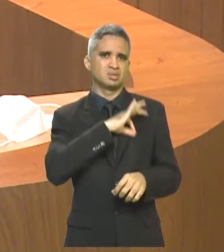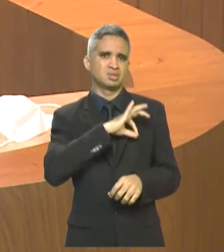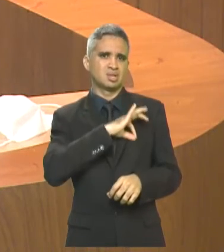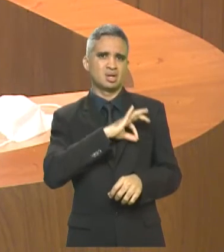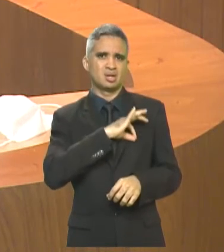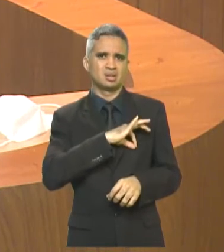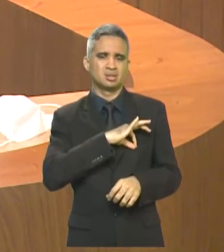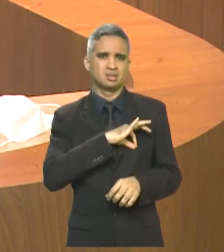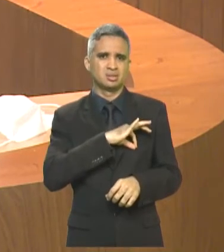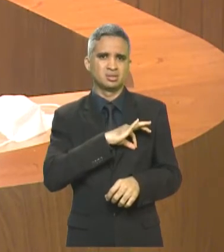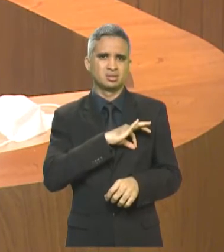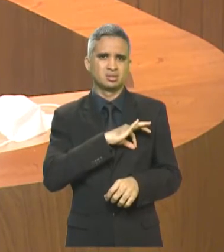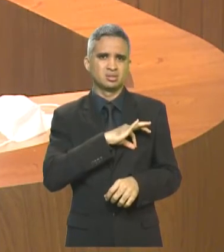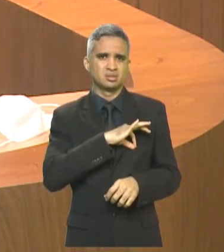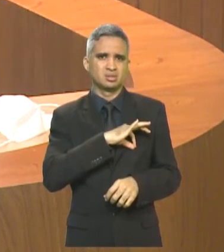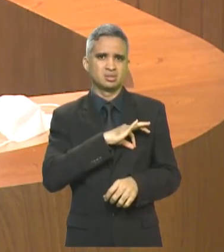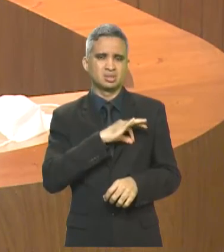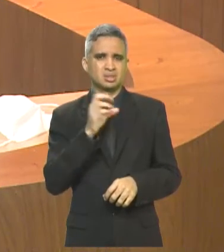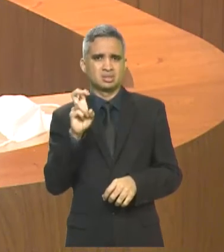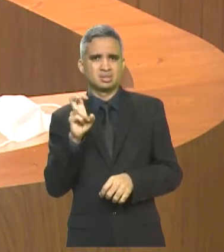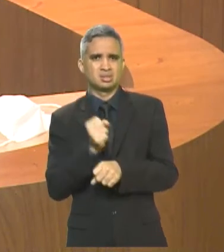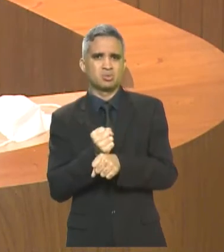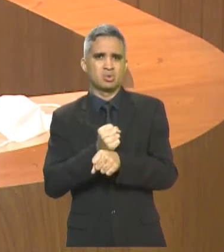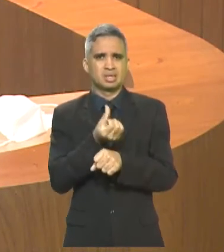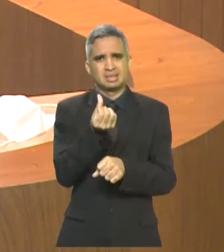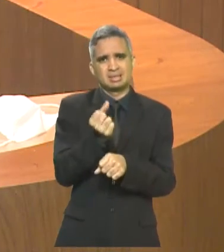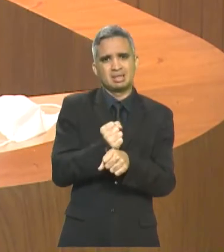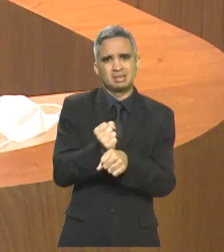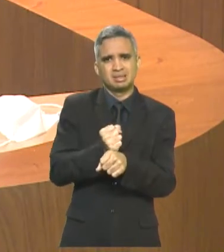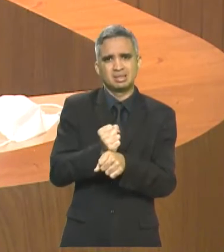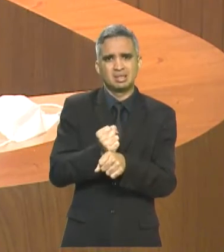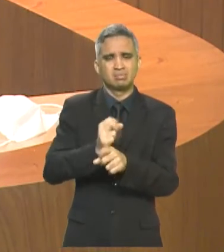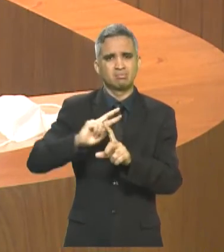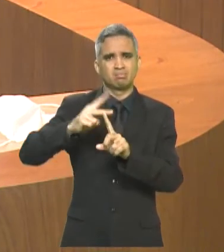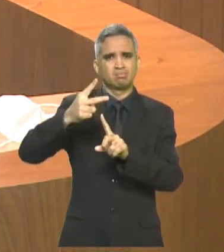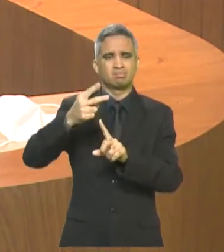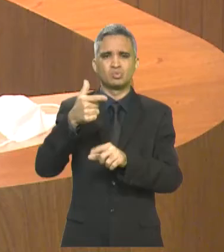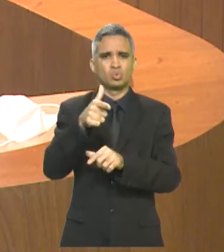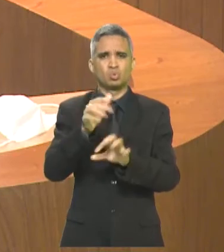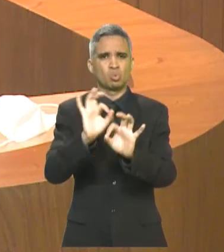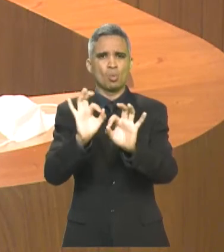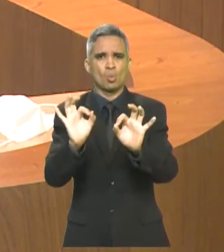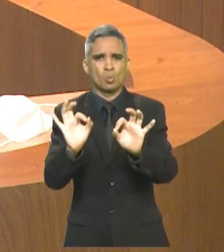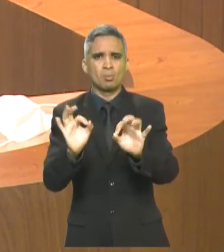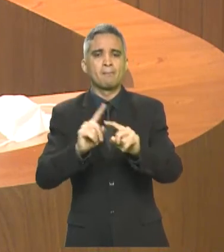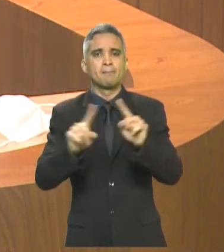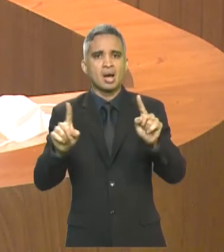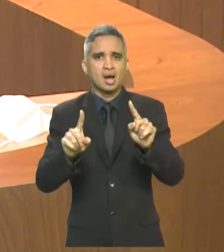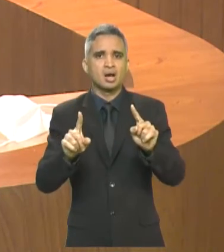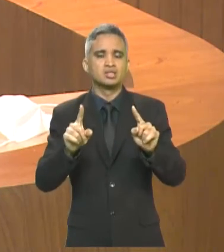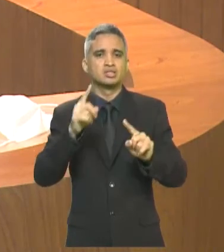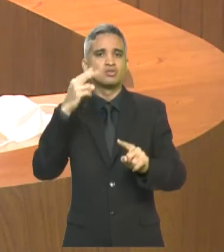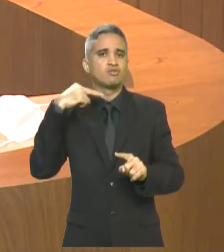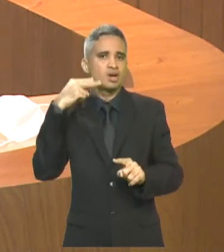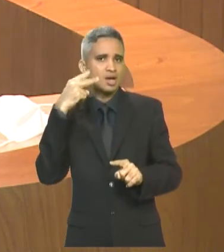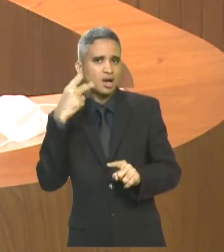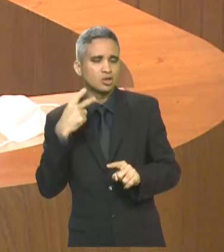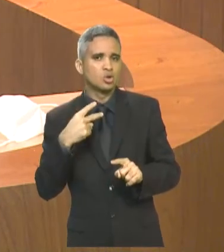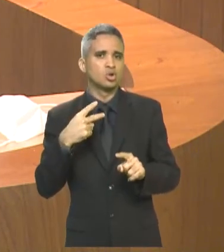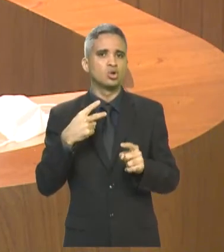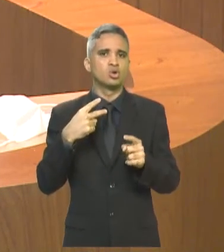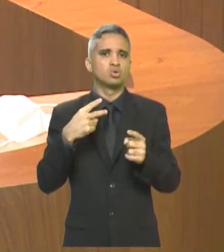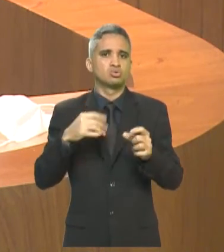6 anos, com o vereador Flavidino, mas o deputado não sente no bolso, o prefeito não sente no bolso, o vereador não sente no bolso,